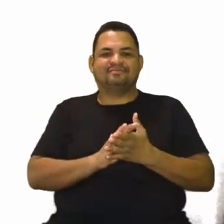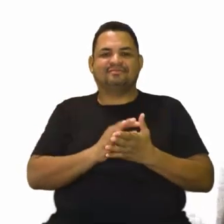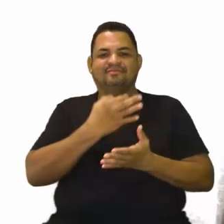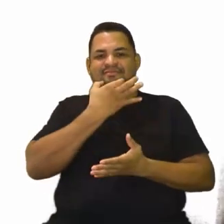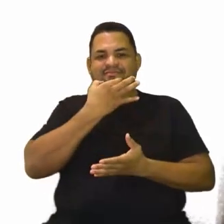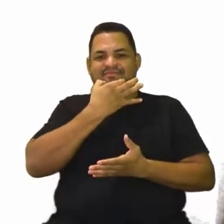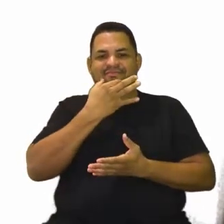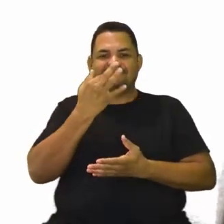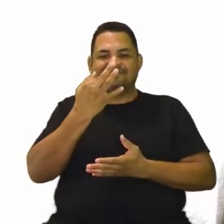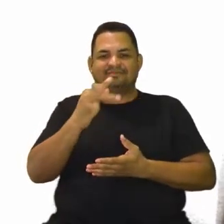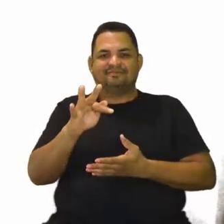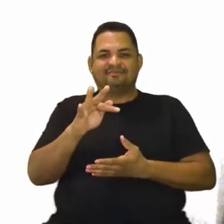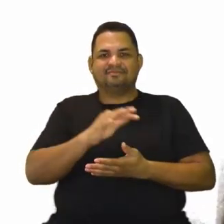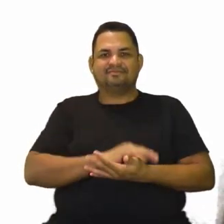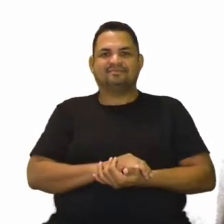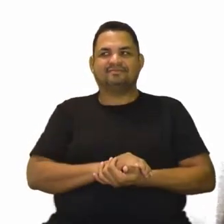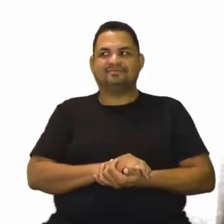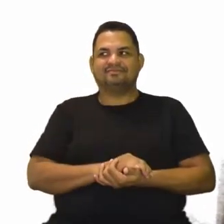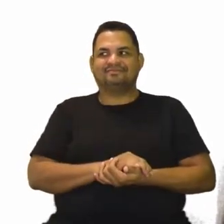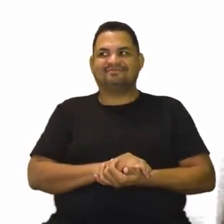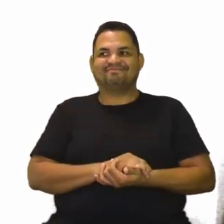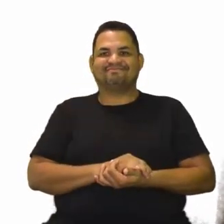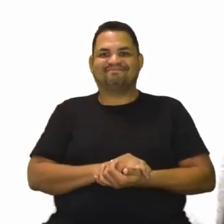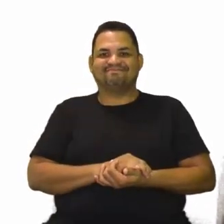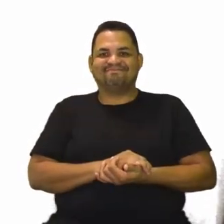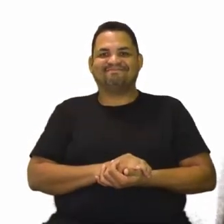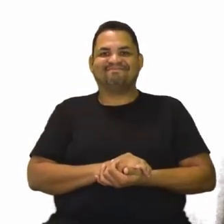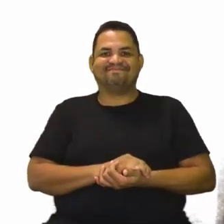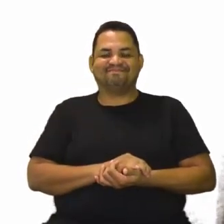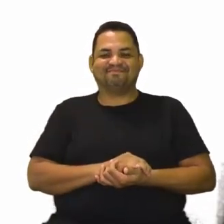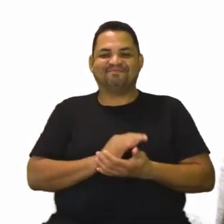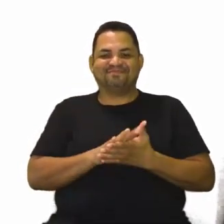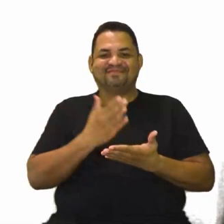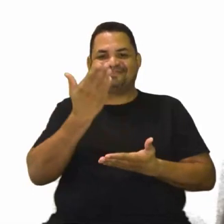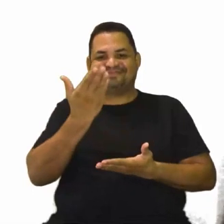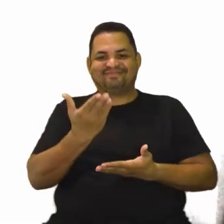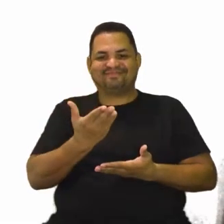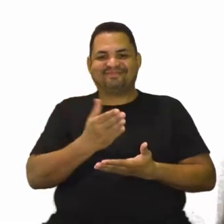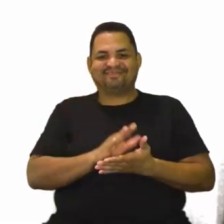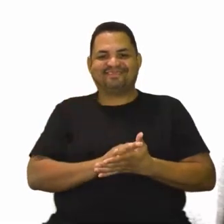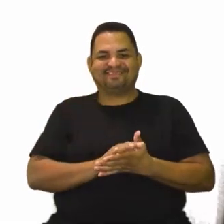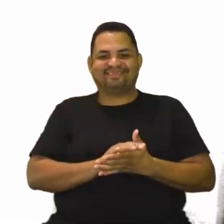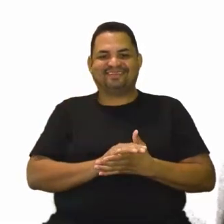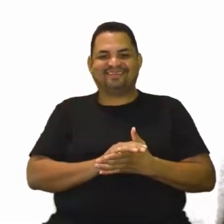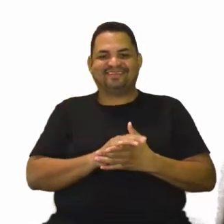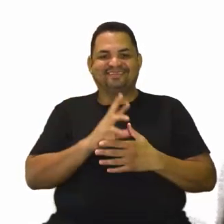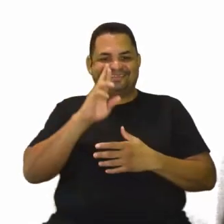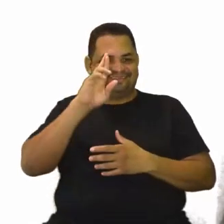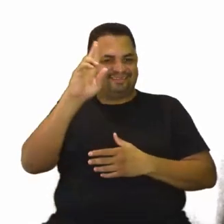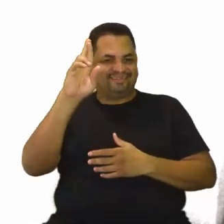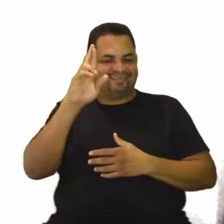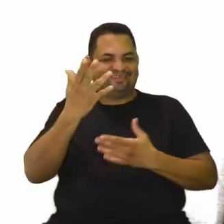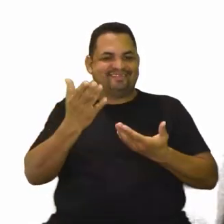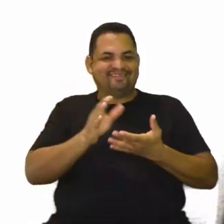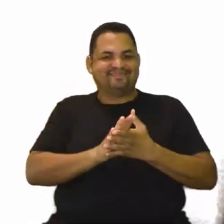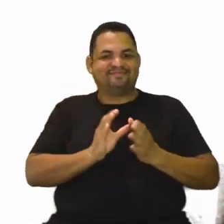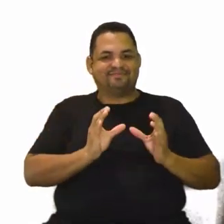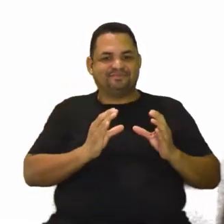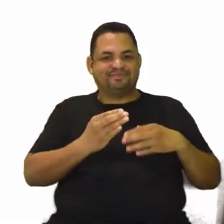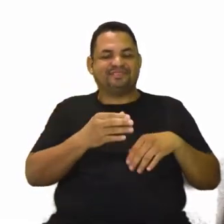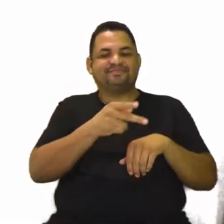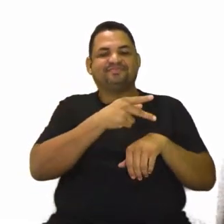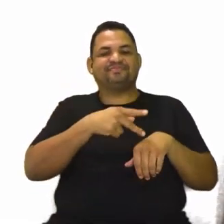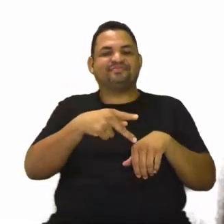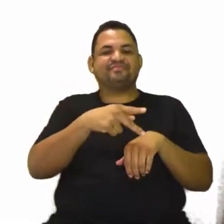e França. Estados Unidos, Inglaterra e França, por isso que são quem vão liderar aí este